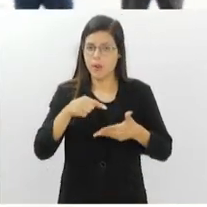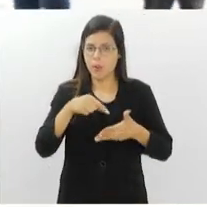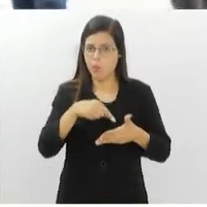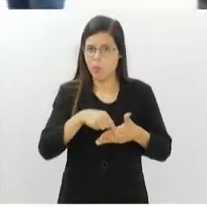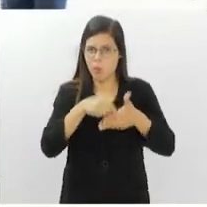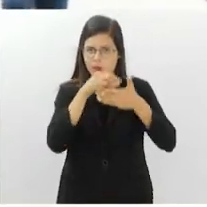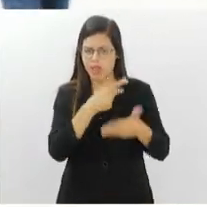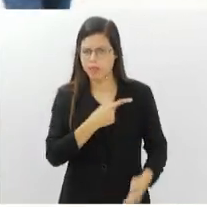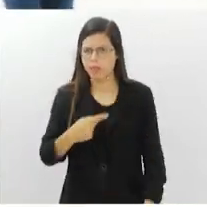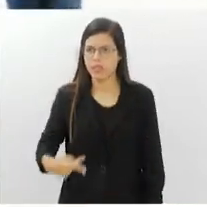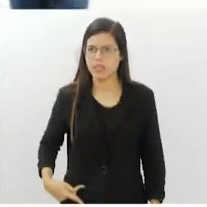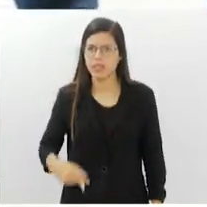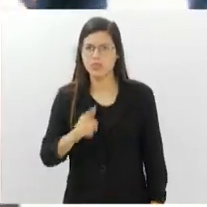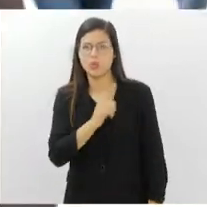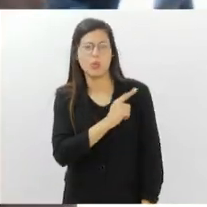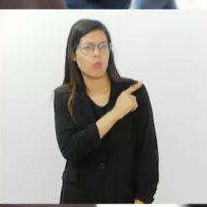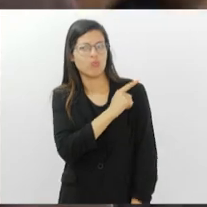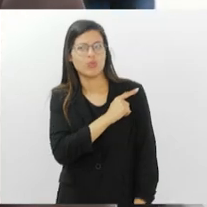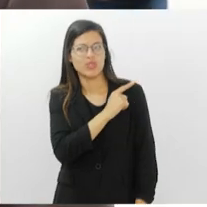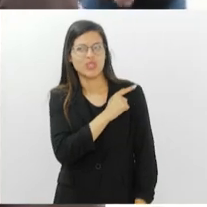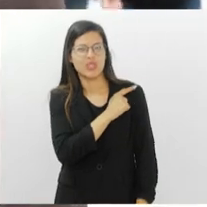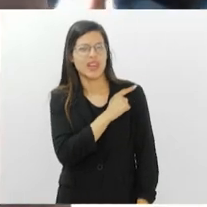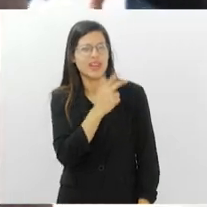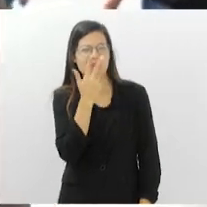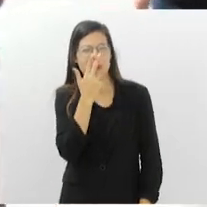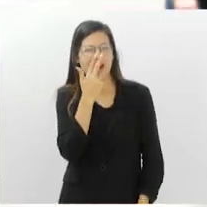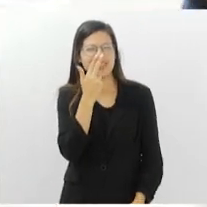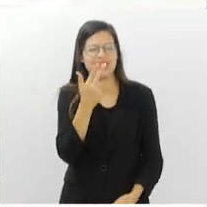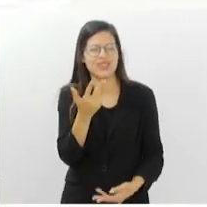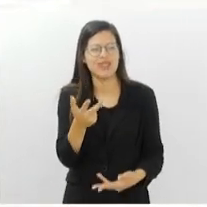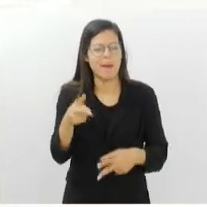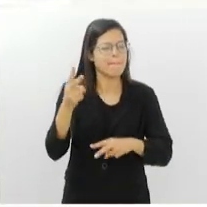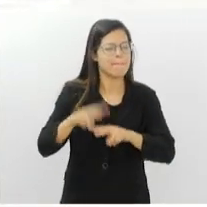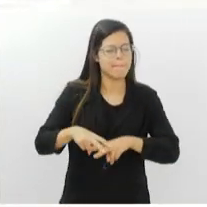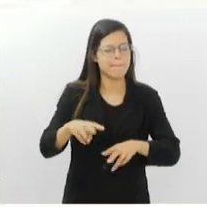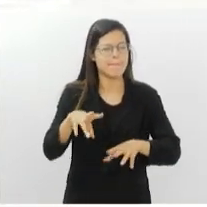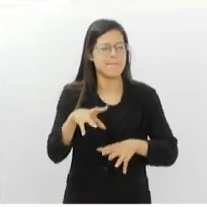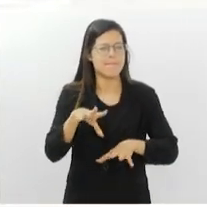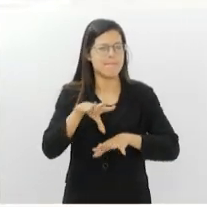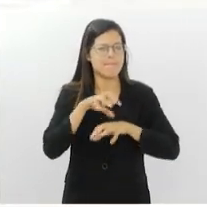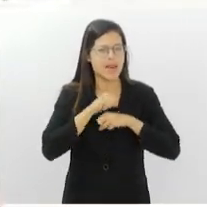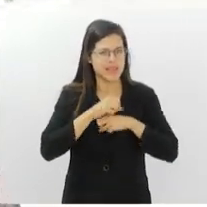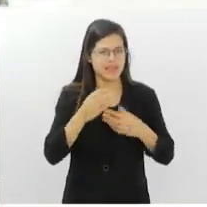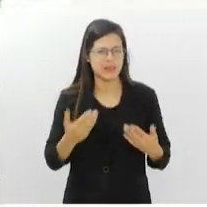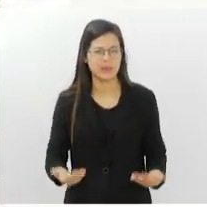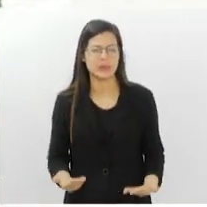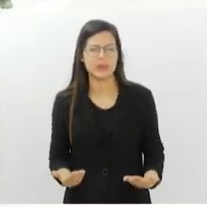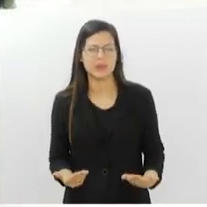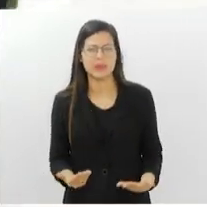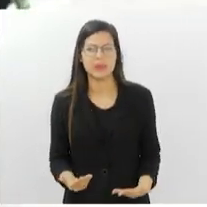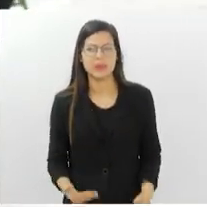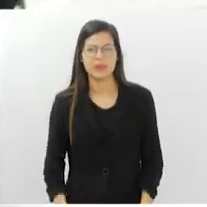um gerente. Eu estava pegado ainda àquela coisa de, sabe, de ser um